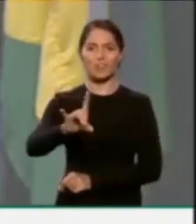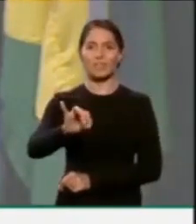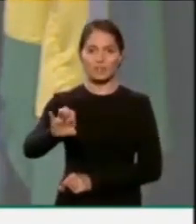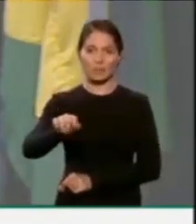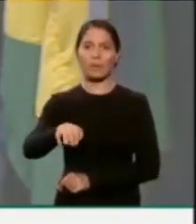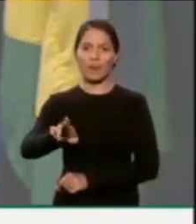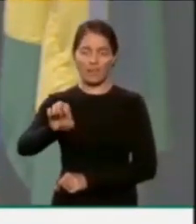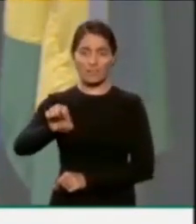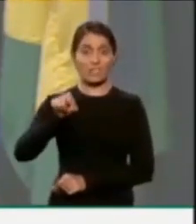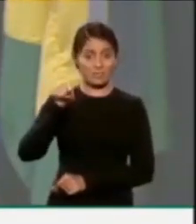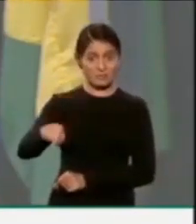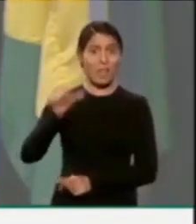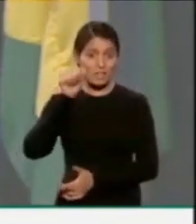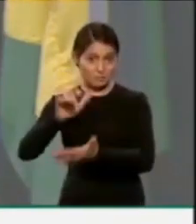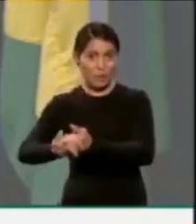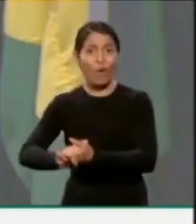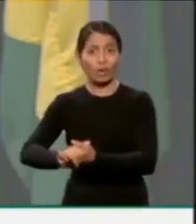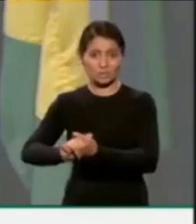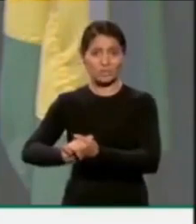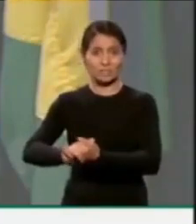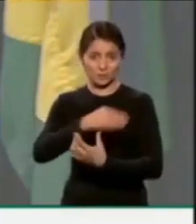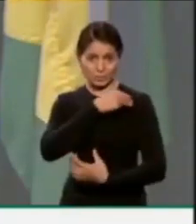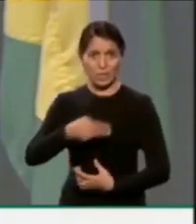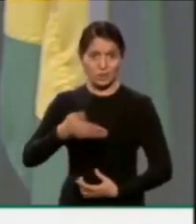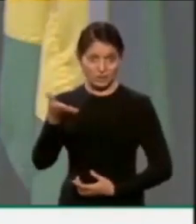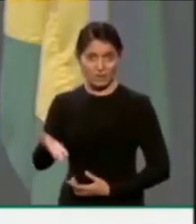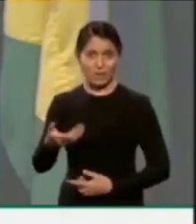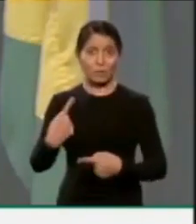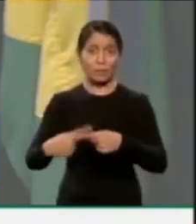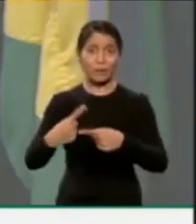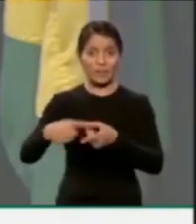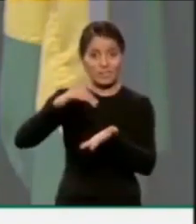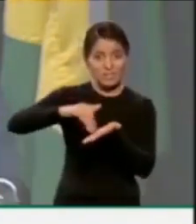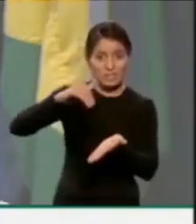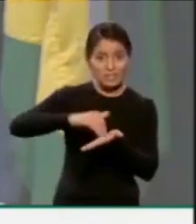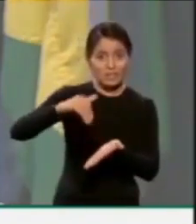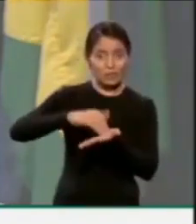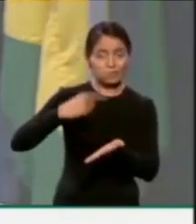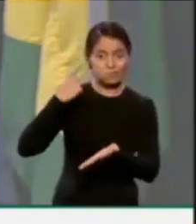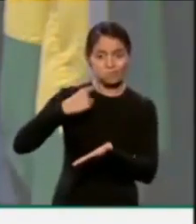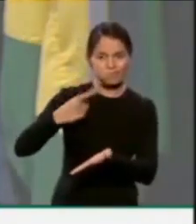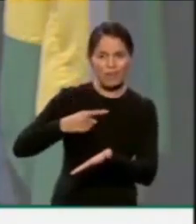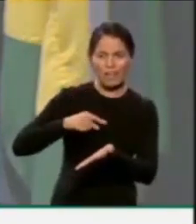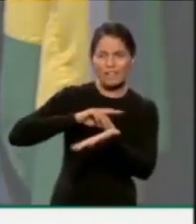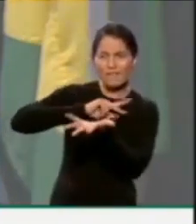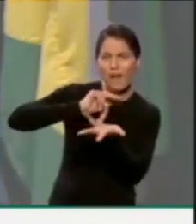por conta do seu escritório de advocacia e as maracutais que existem com o STF. STF.